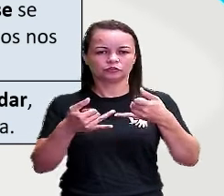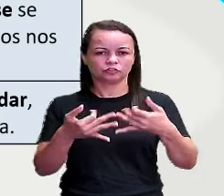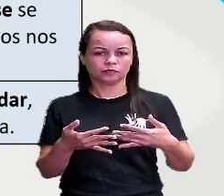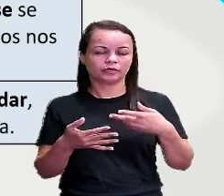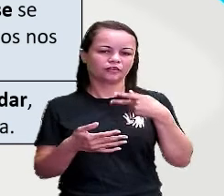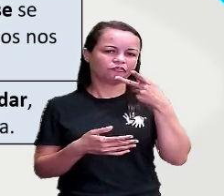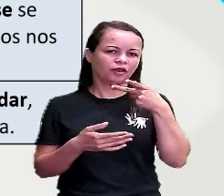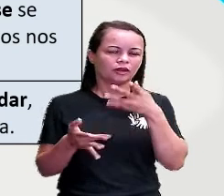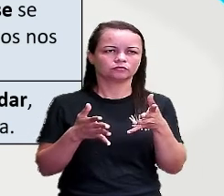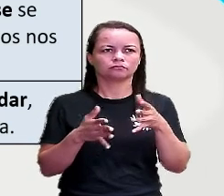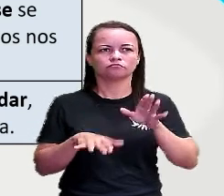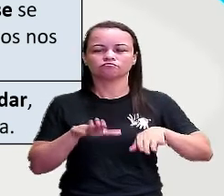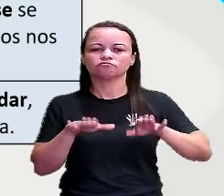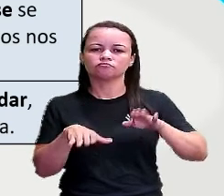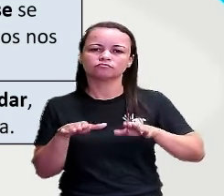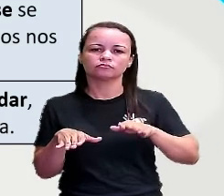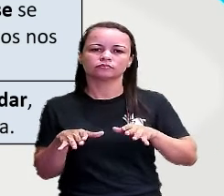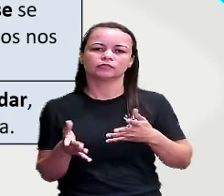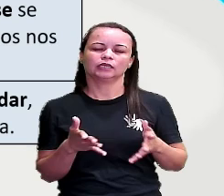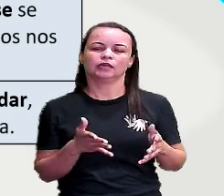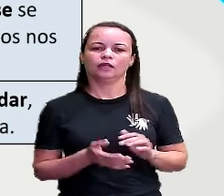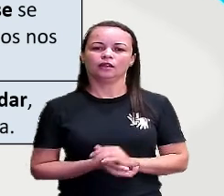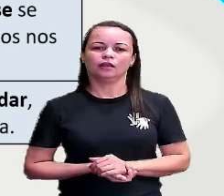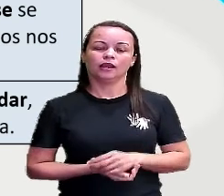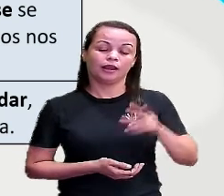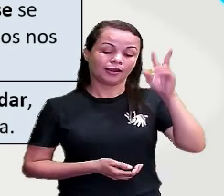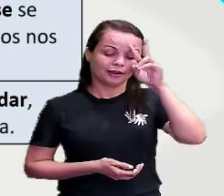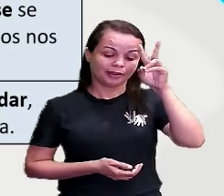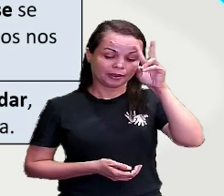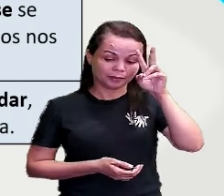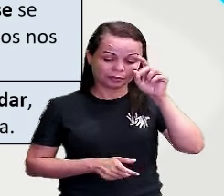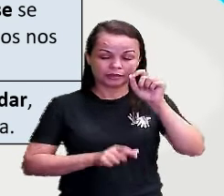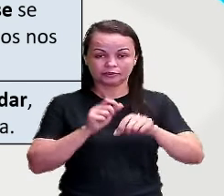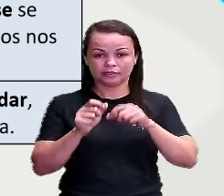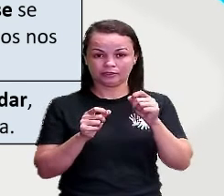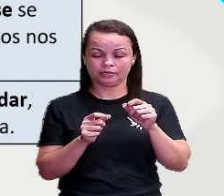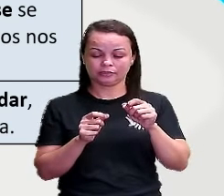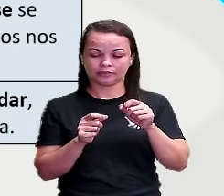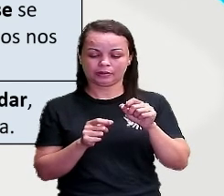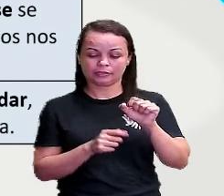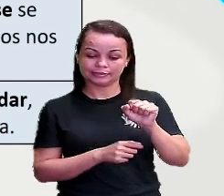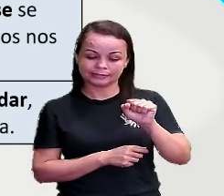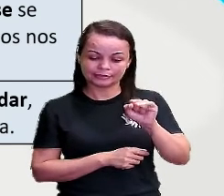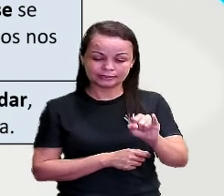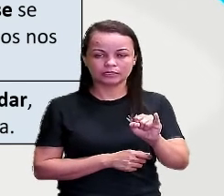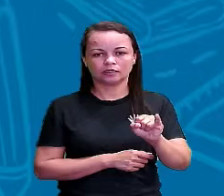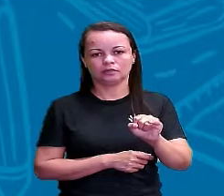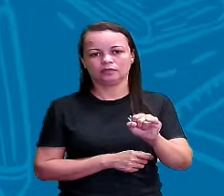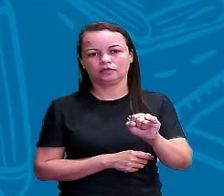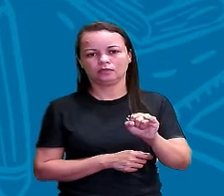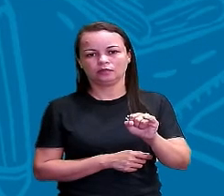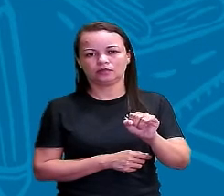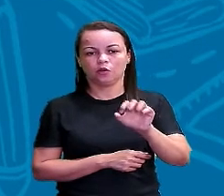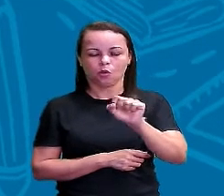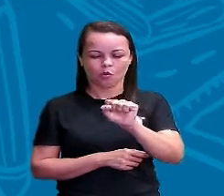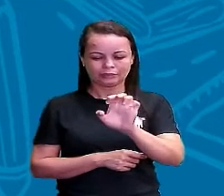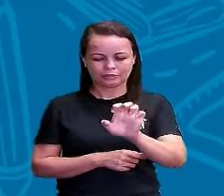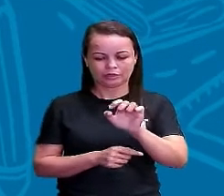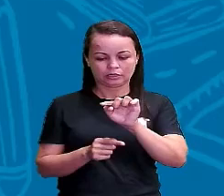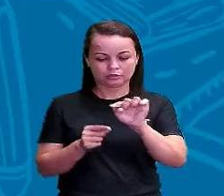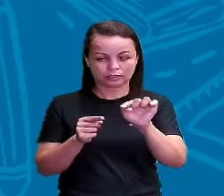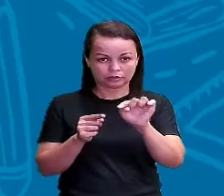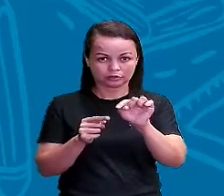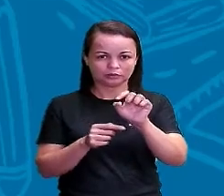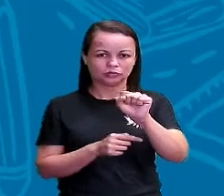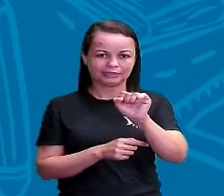dependendo de alguma condição, aí você lembra sempre dessa partícula se. Que ela... Para ela acontecer, tem que ter aí uma condição.